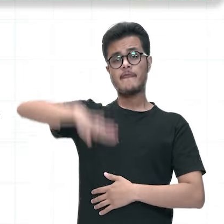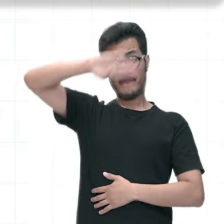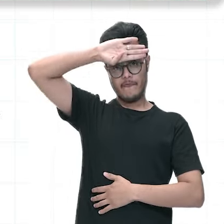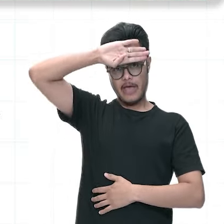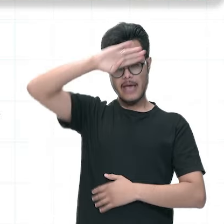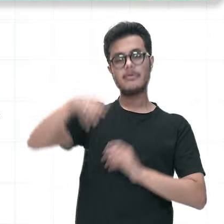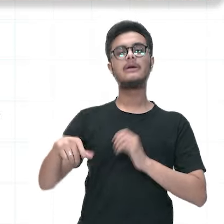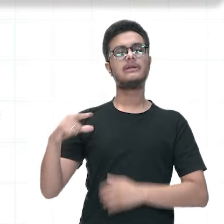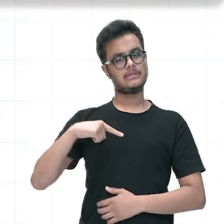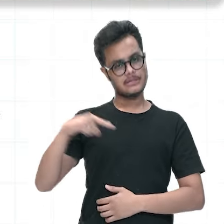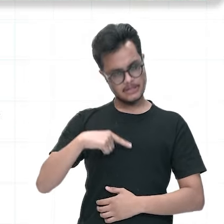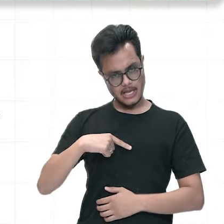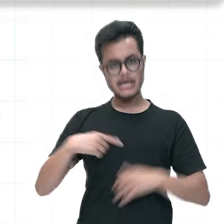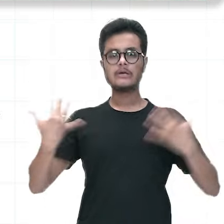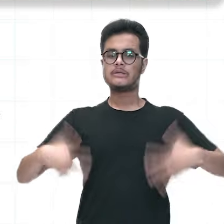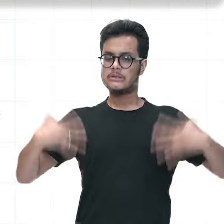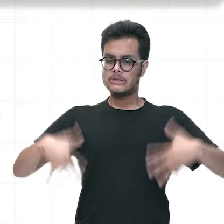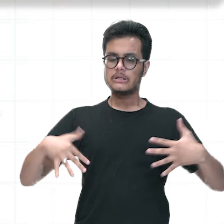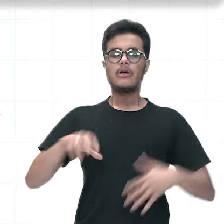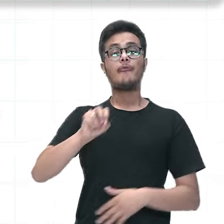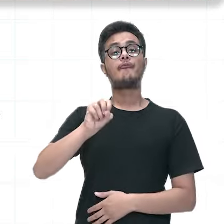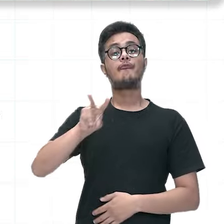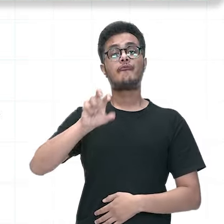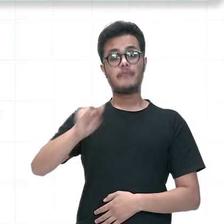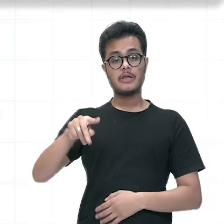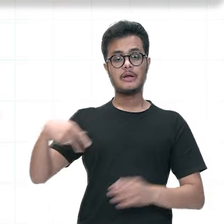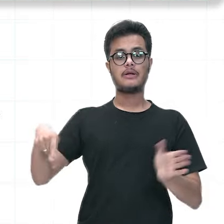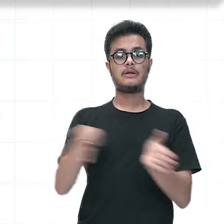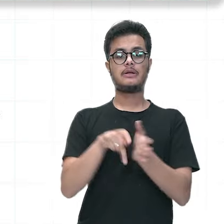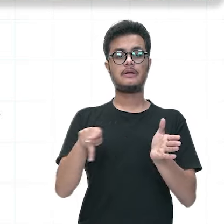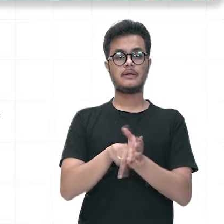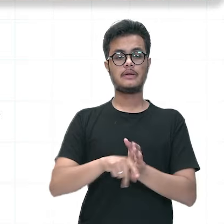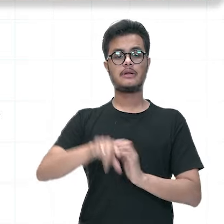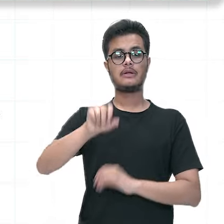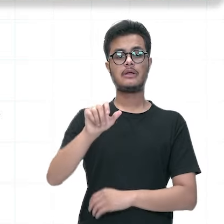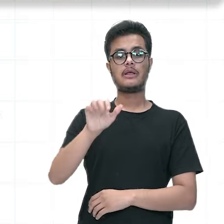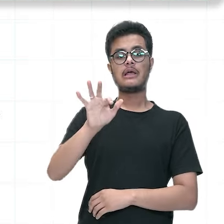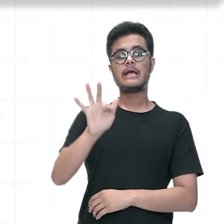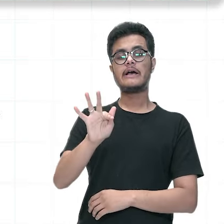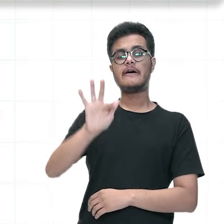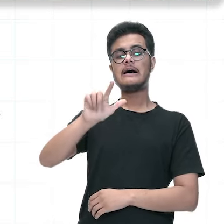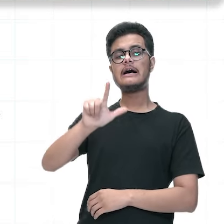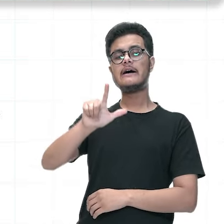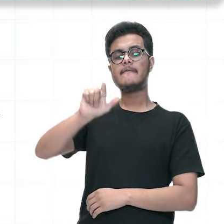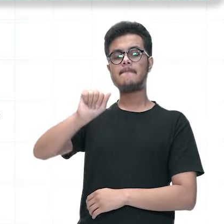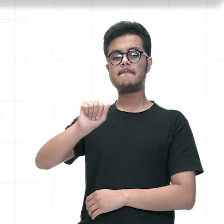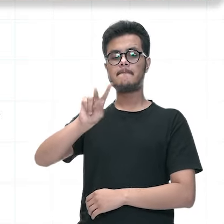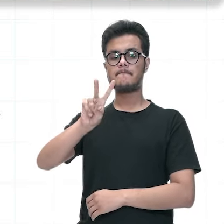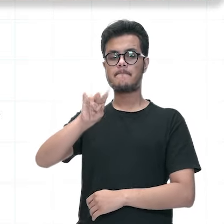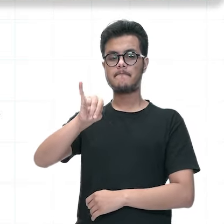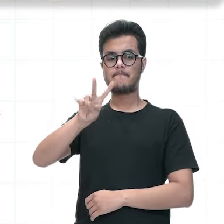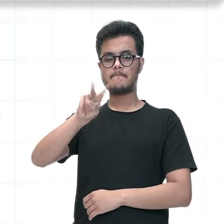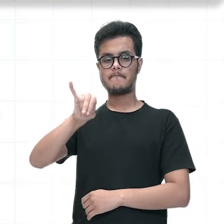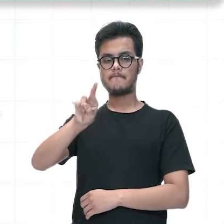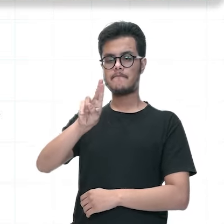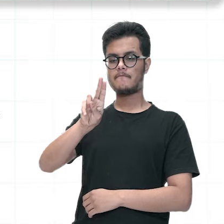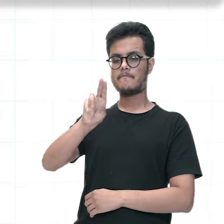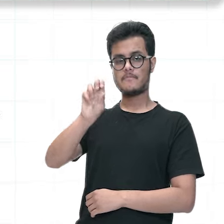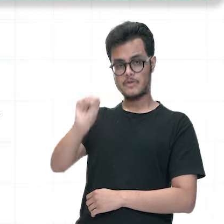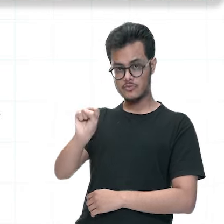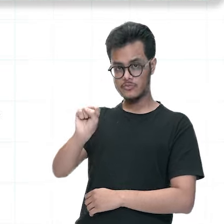febril, aguda, causada por um vírus pertencente à família Flaviviride. Do gênero